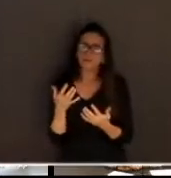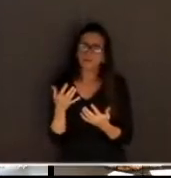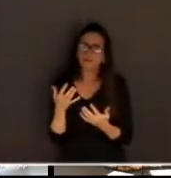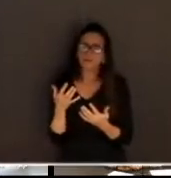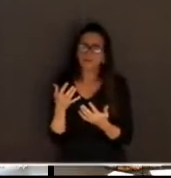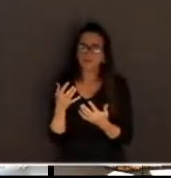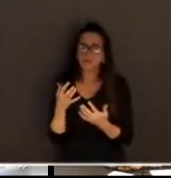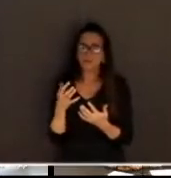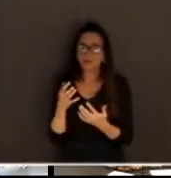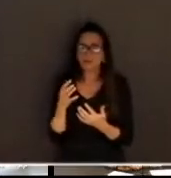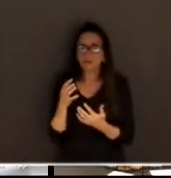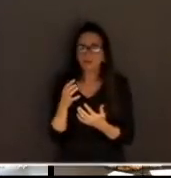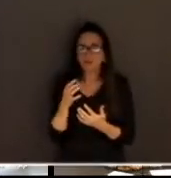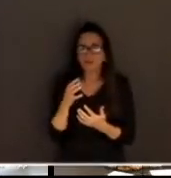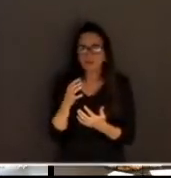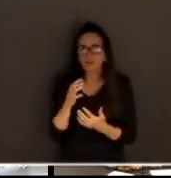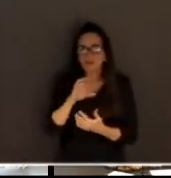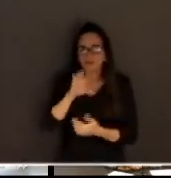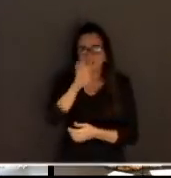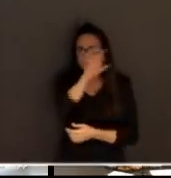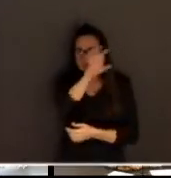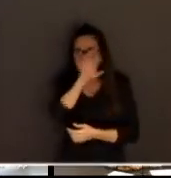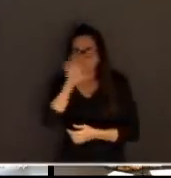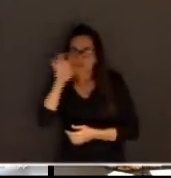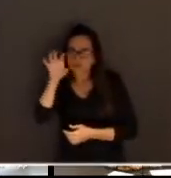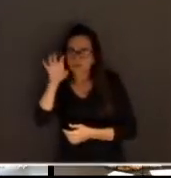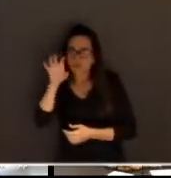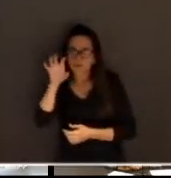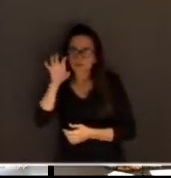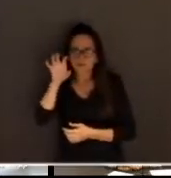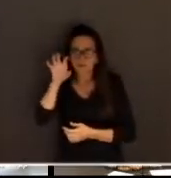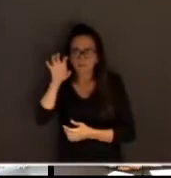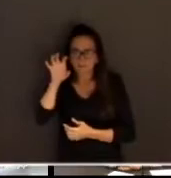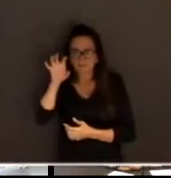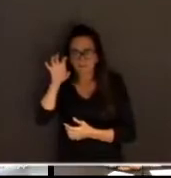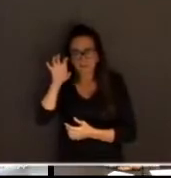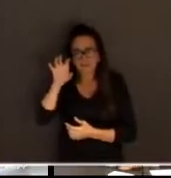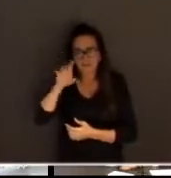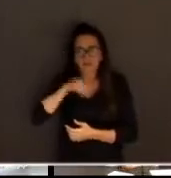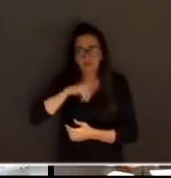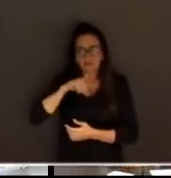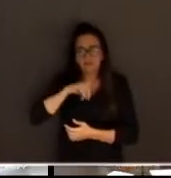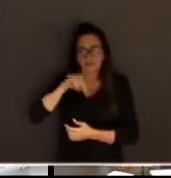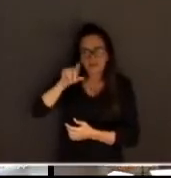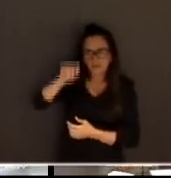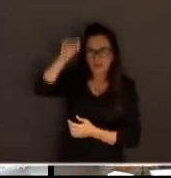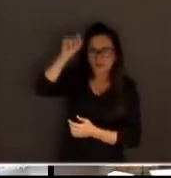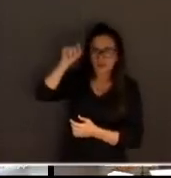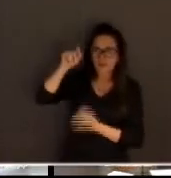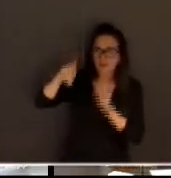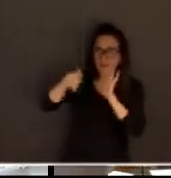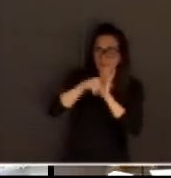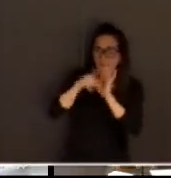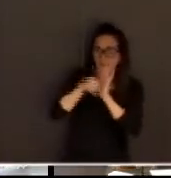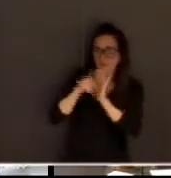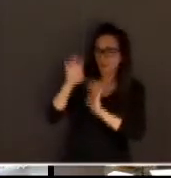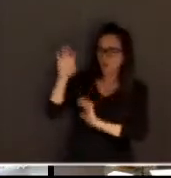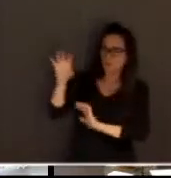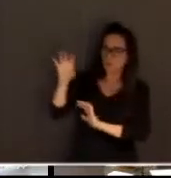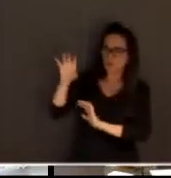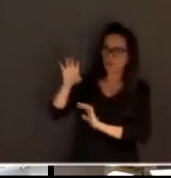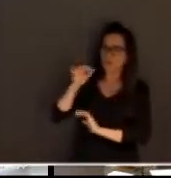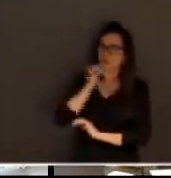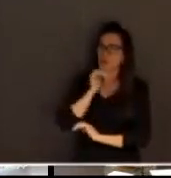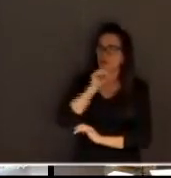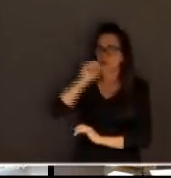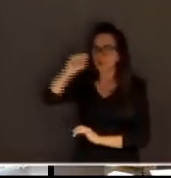circunstâncias diferentes aqui do nosso quadradinho, cada circunscrição também está adotando um procedimento próprio. A ponto que daqui uns